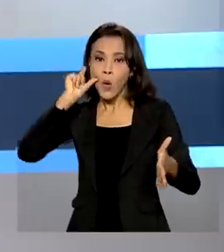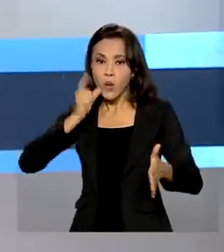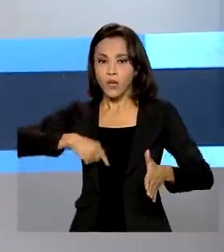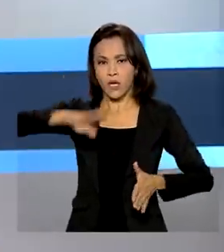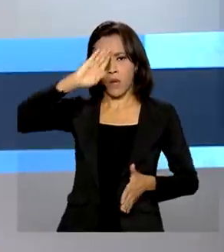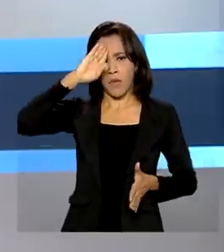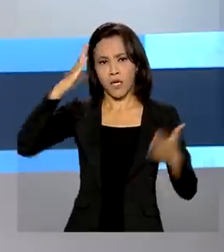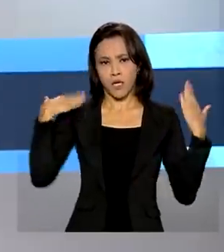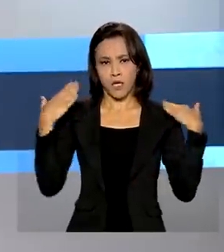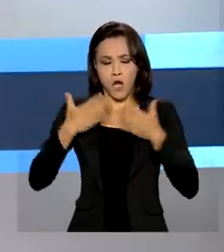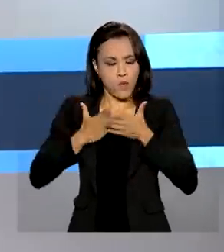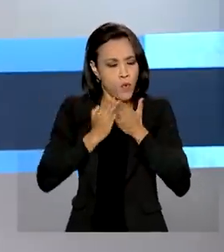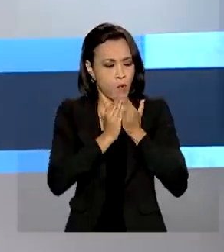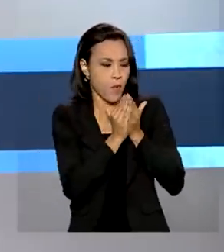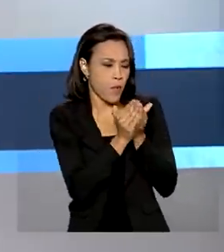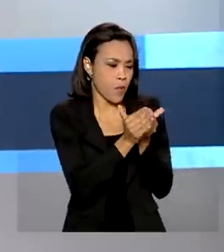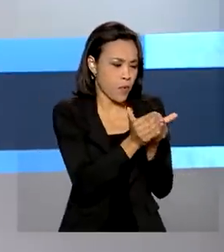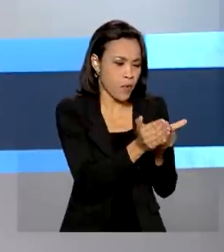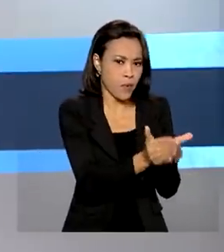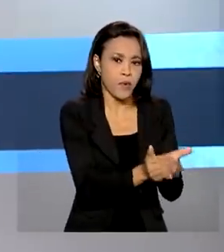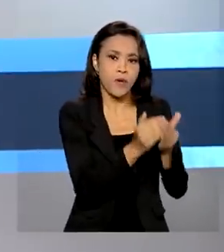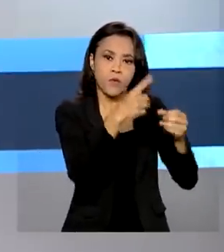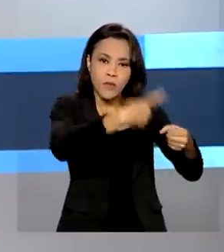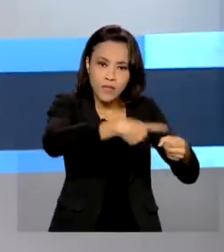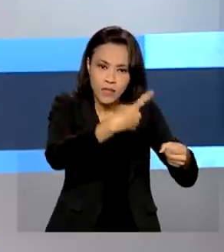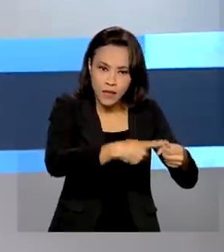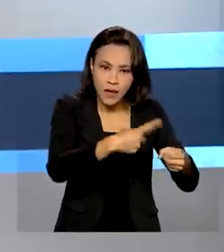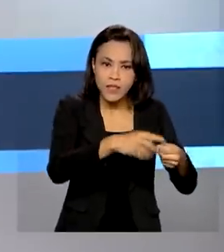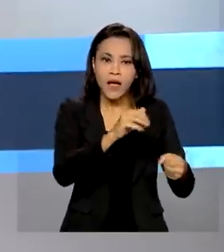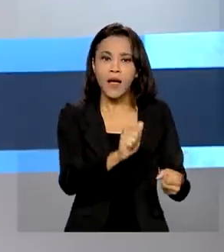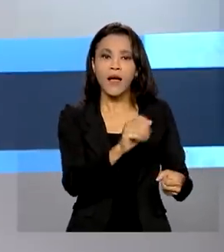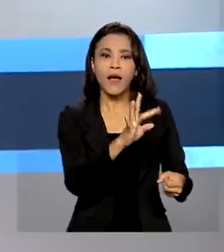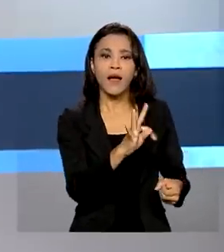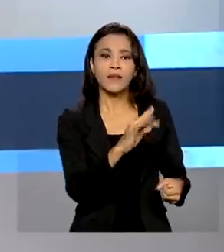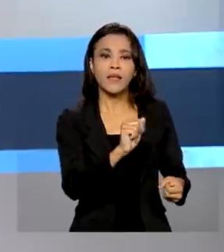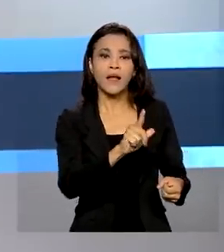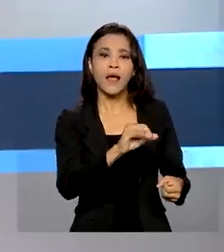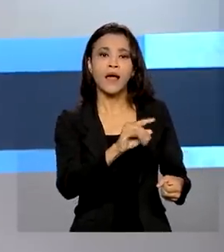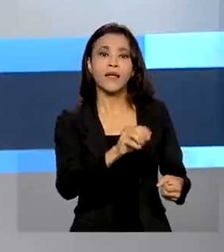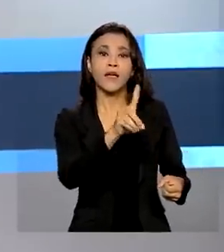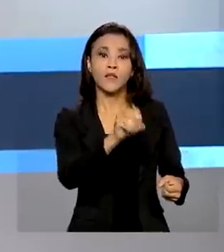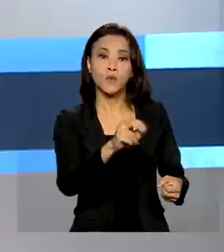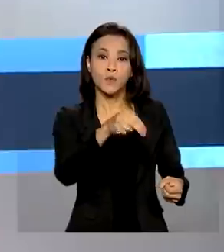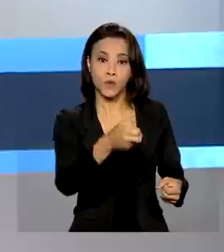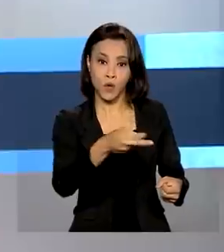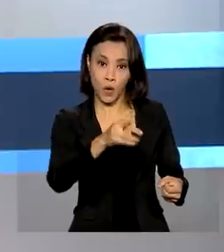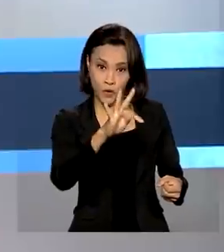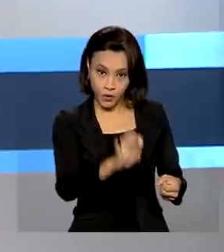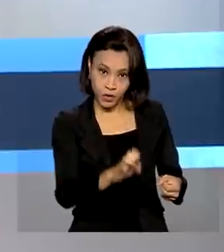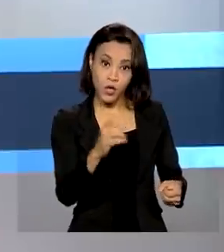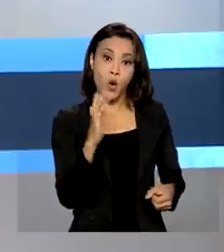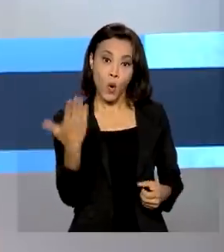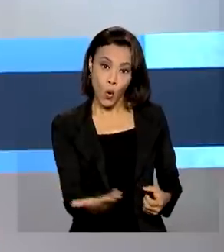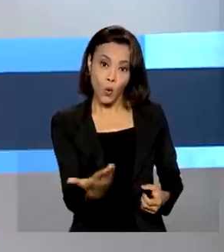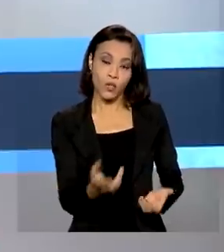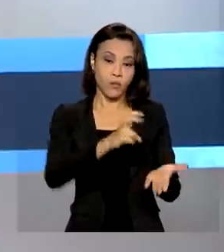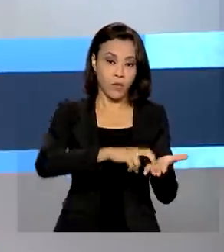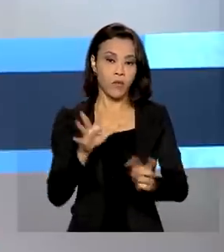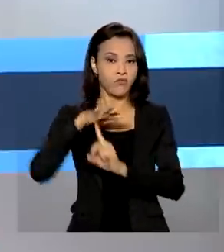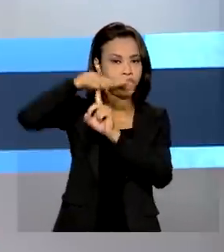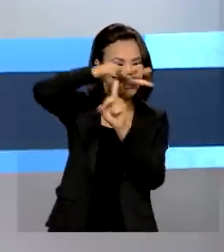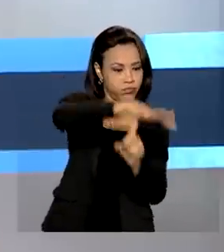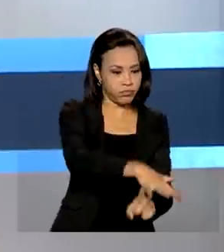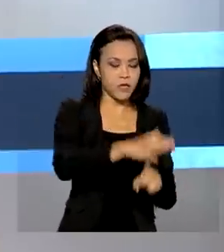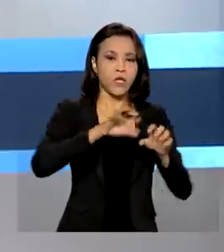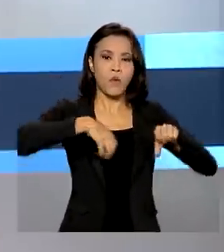salvamento para o município de Atalaia do Norte. Hoje, logo nas primeiras horas da manhã, um helicóptero, além de duas embarcações e uma